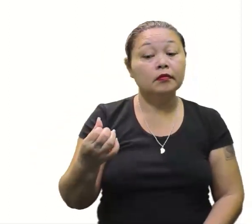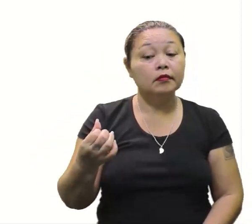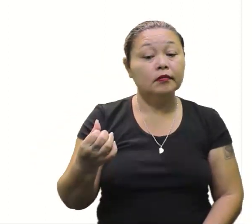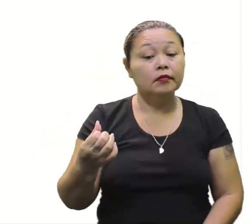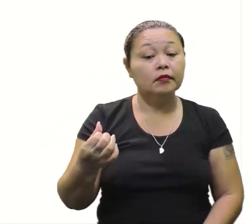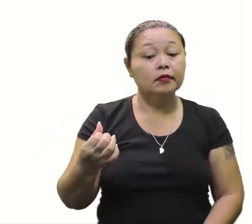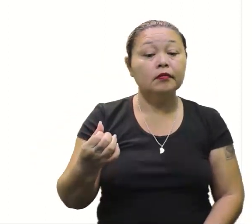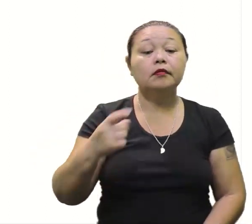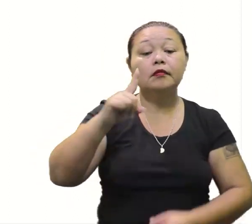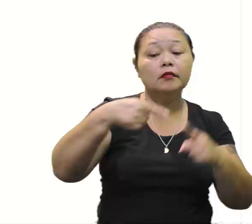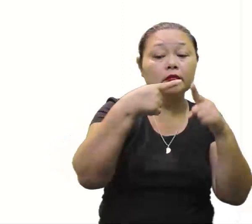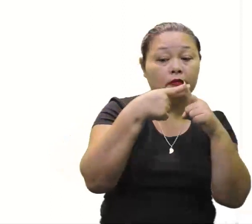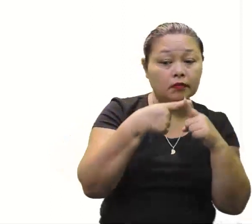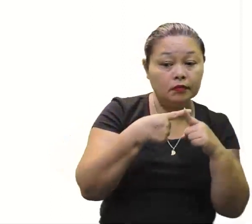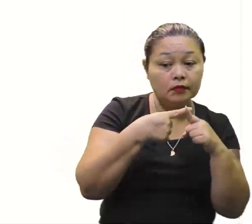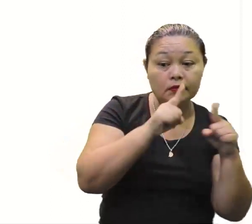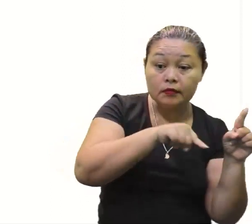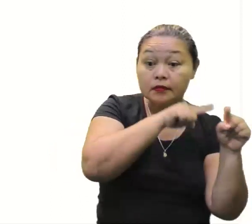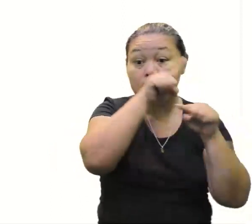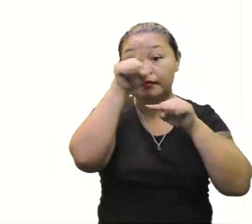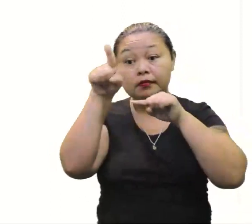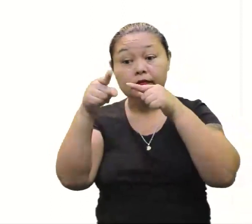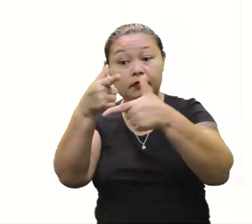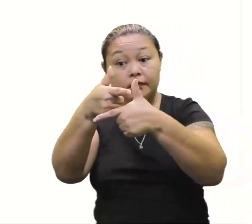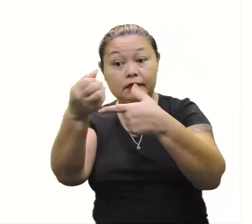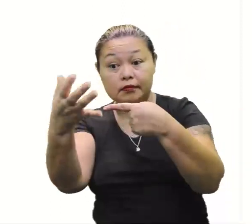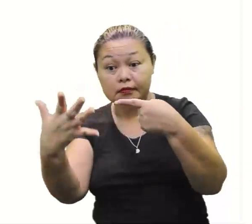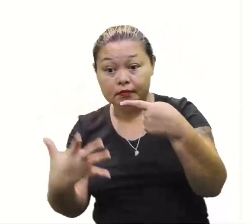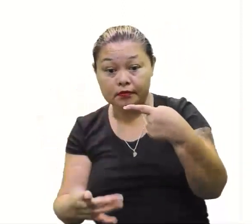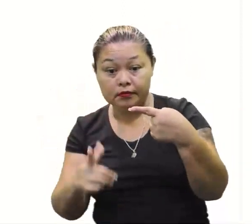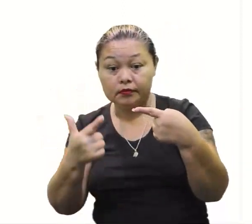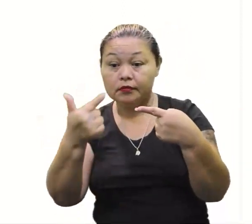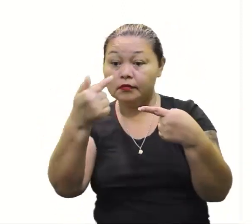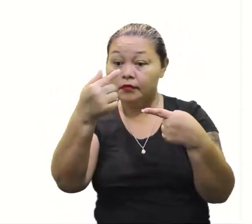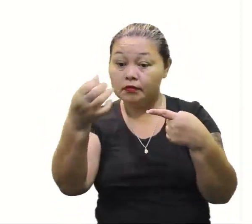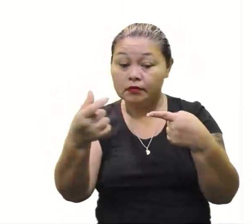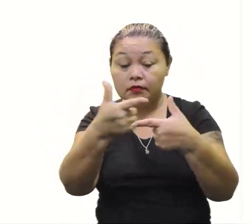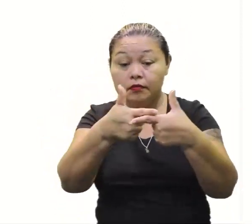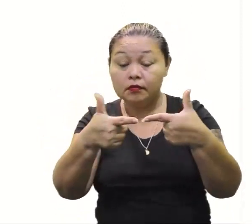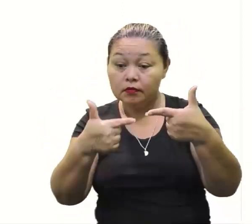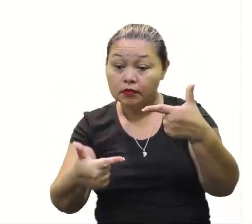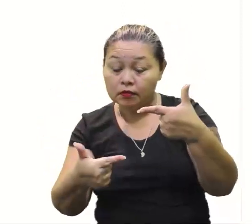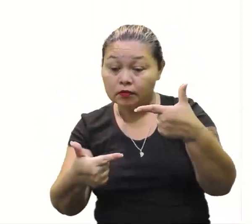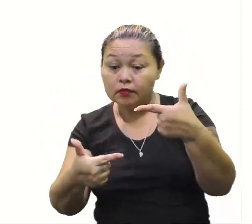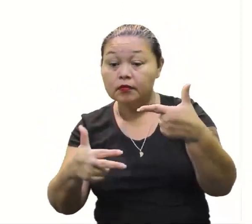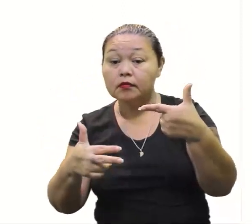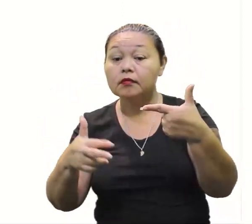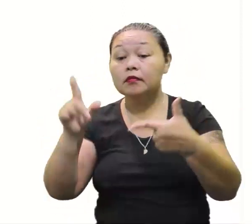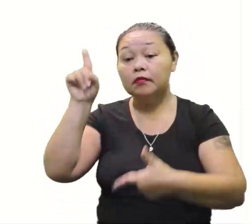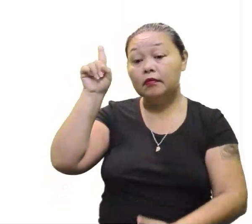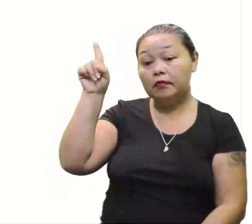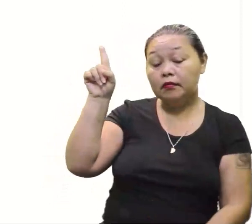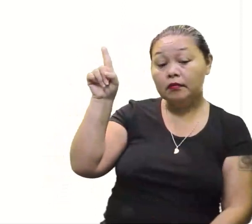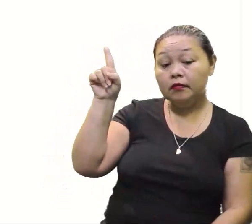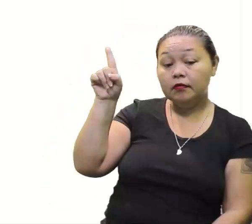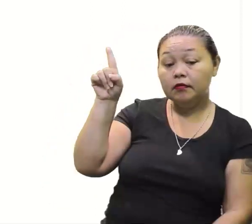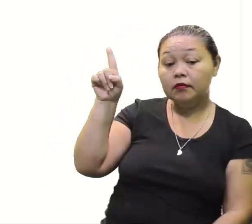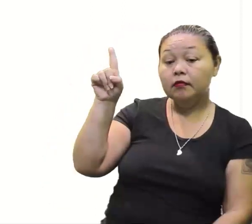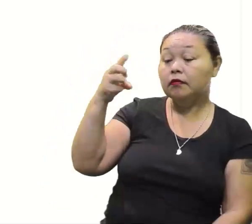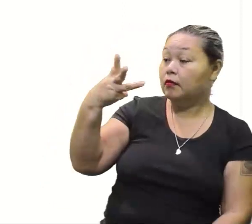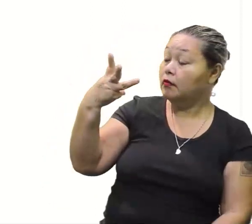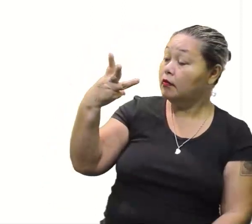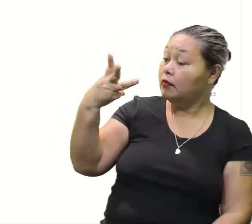Agora está multiplicando. Vai passar. Dividindo. 76 que divide para 2. Vamos lá.